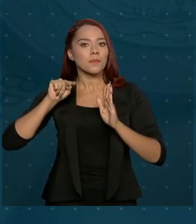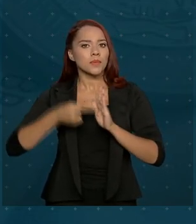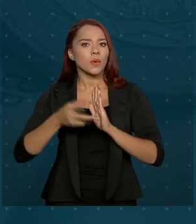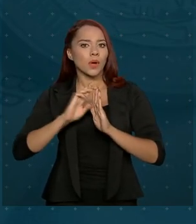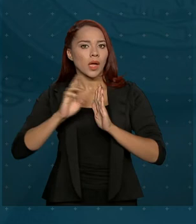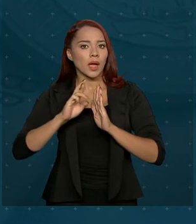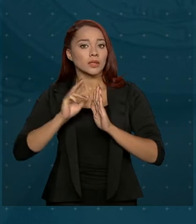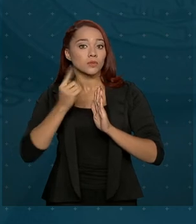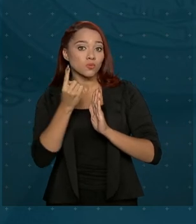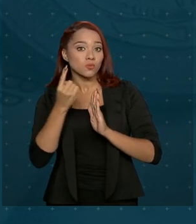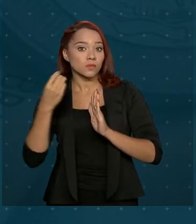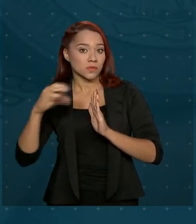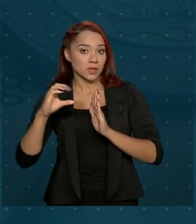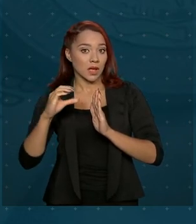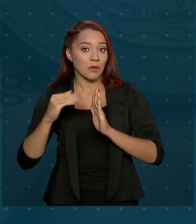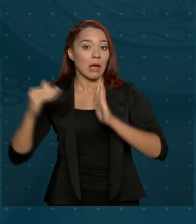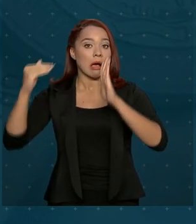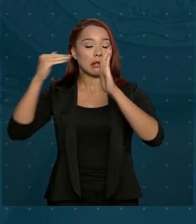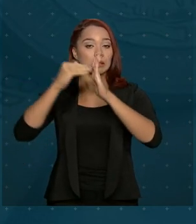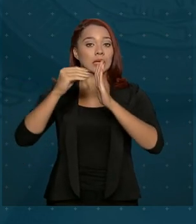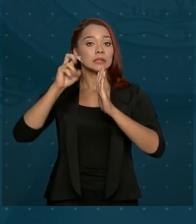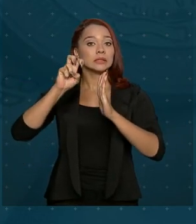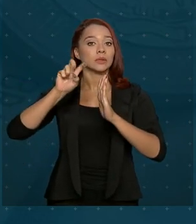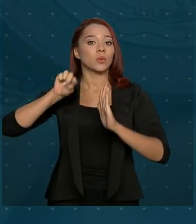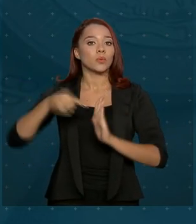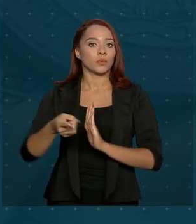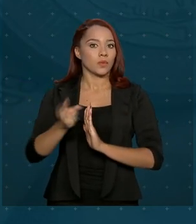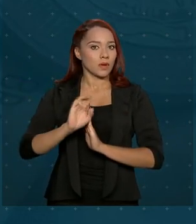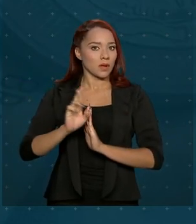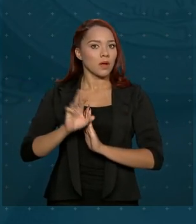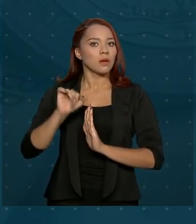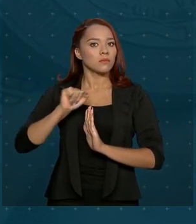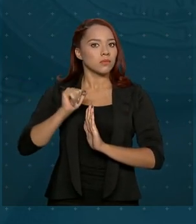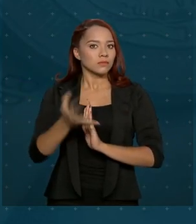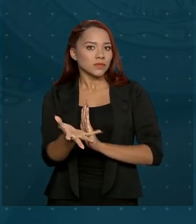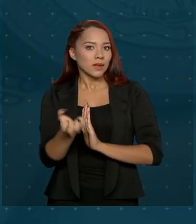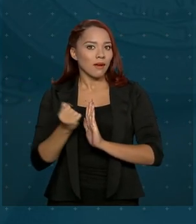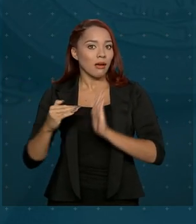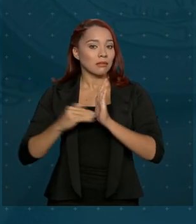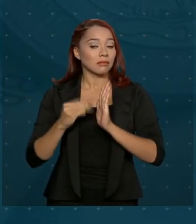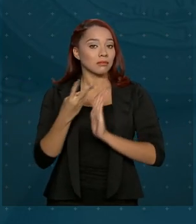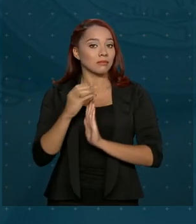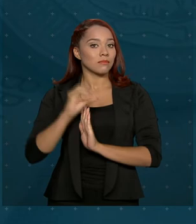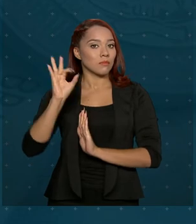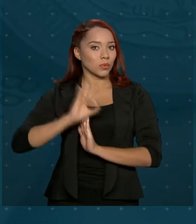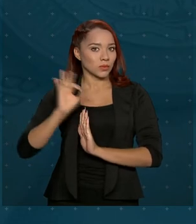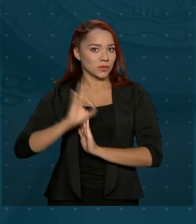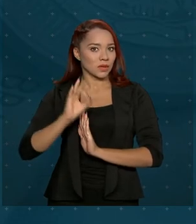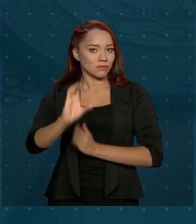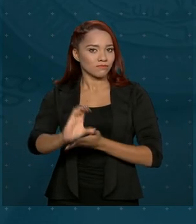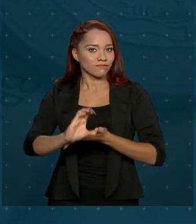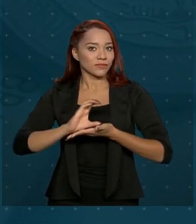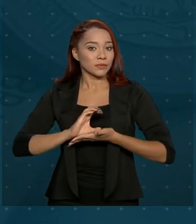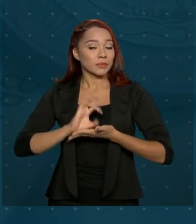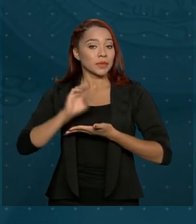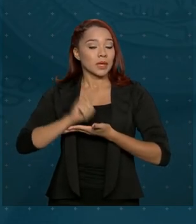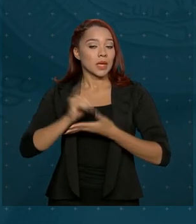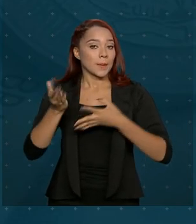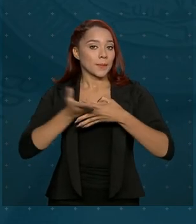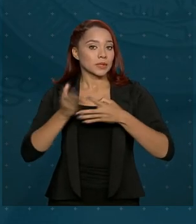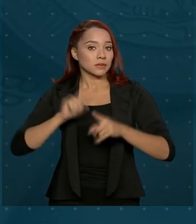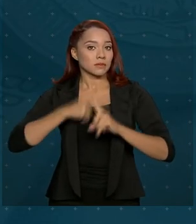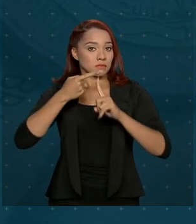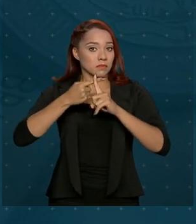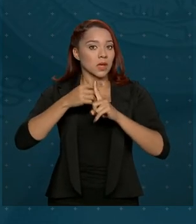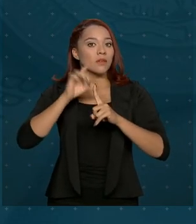,01 até R 5.000,00, pode sacar até 30%. E a parcela adicional